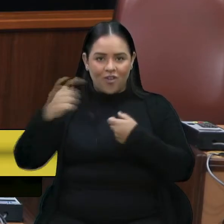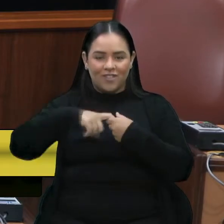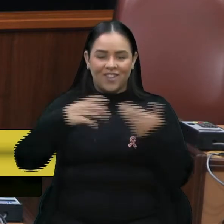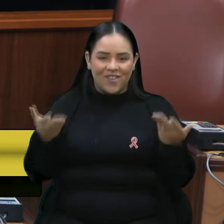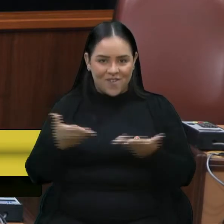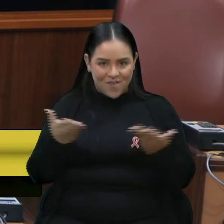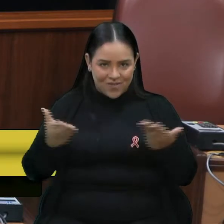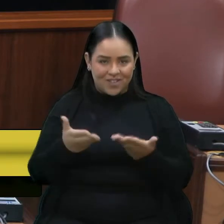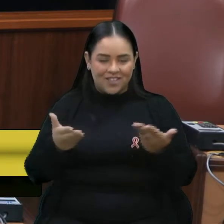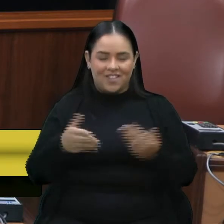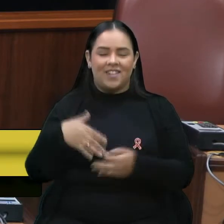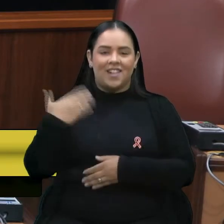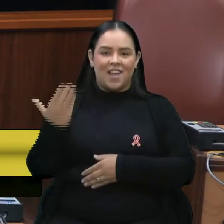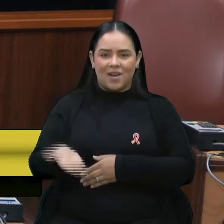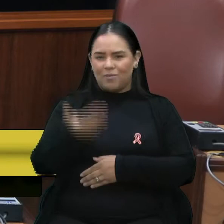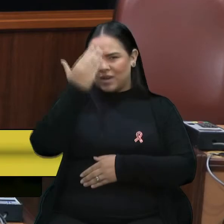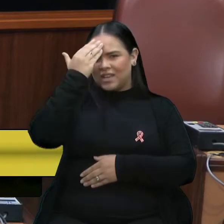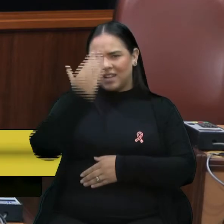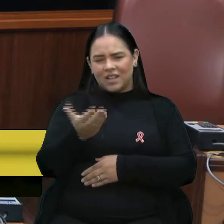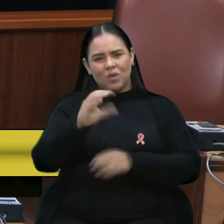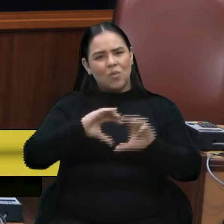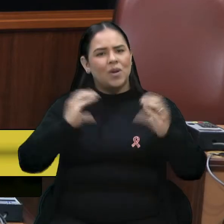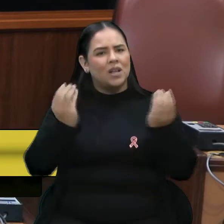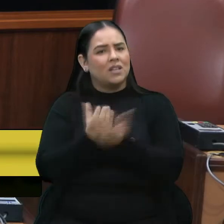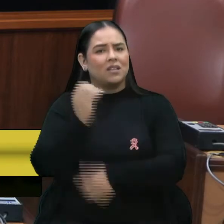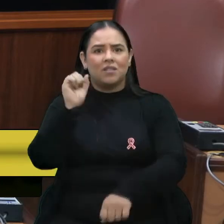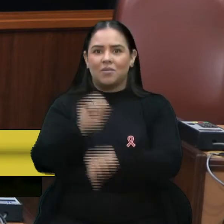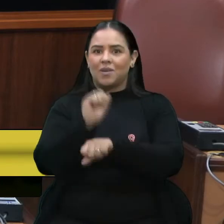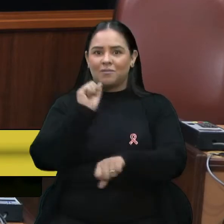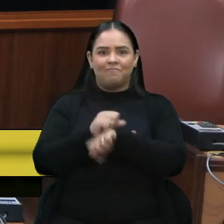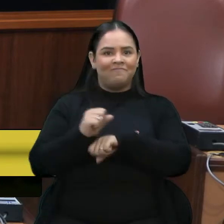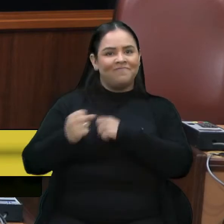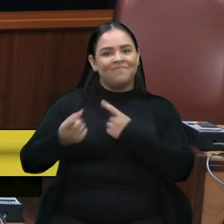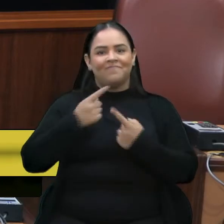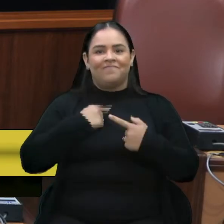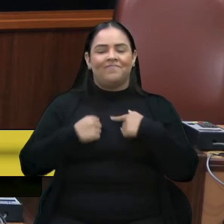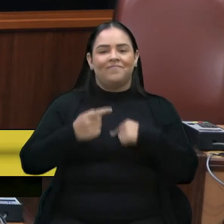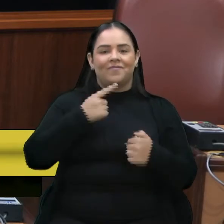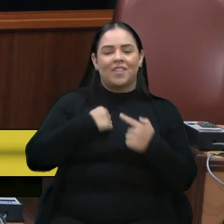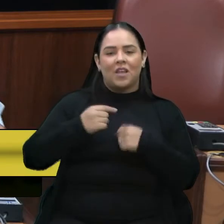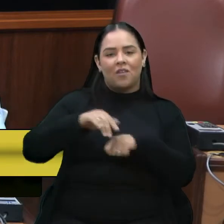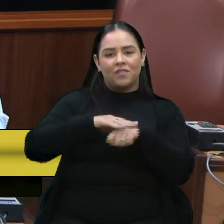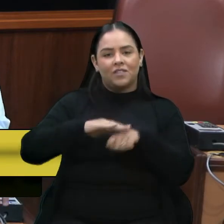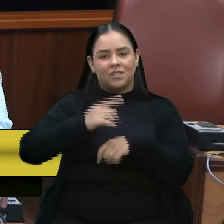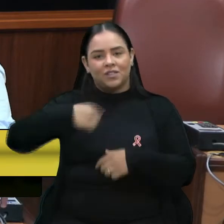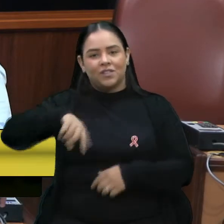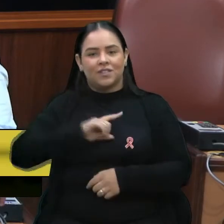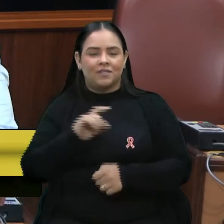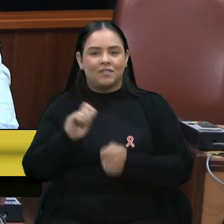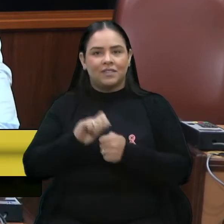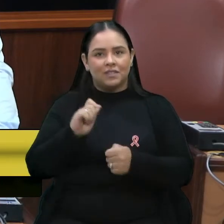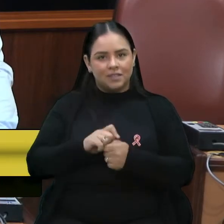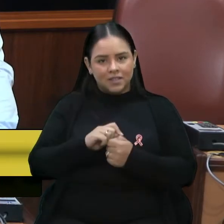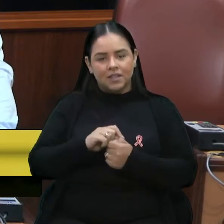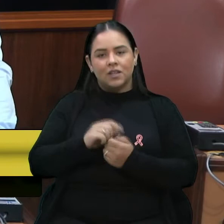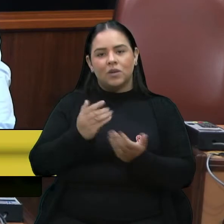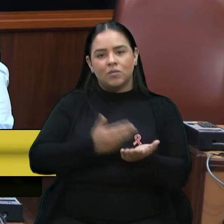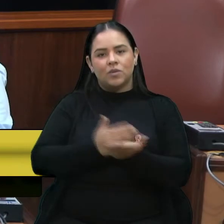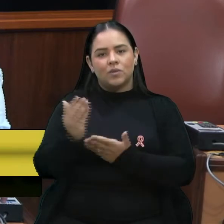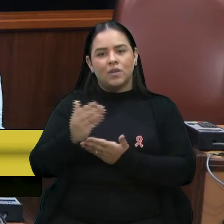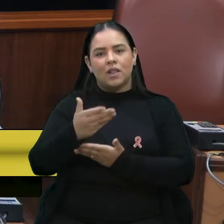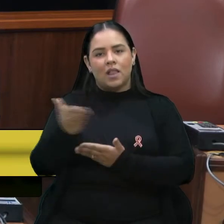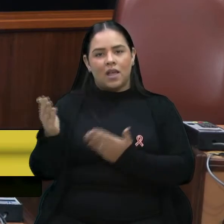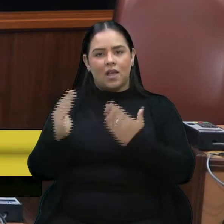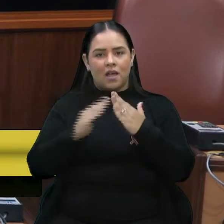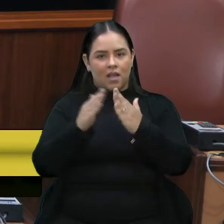agradeço. A comunidade espera ansiosamente. Foi uma conversa que a gente fez aqui, que partiu lá dos moradores,